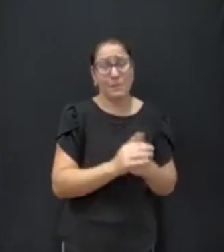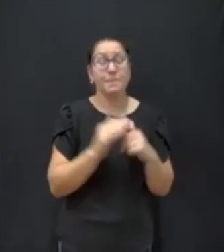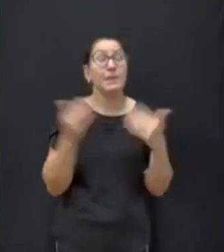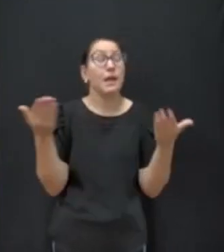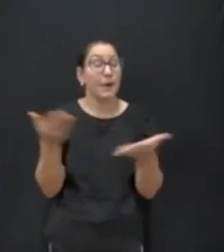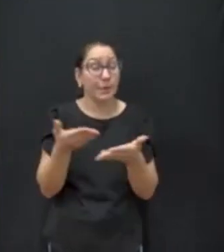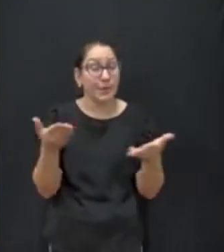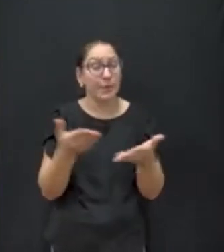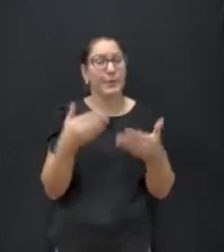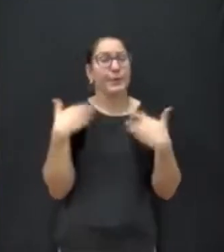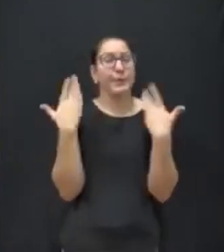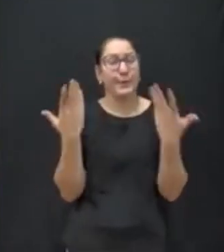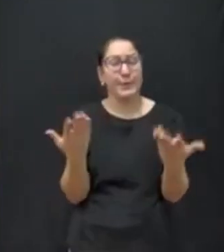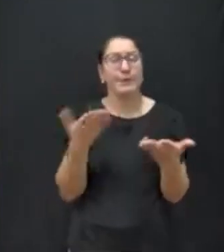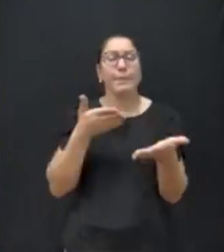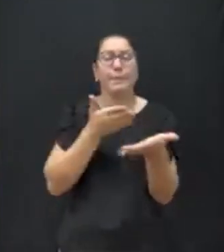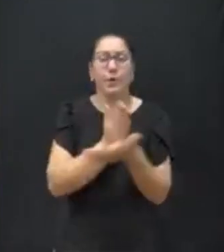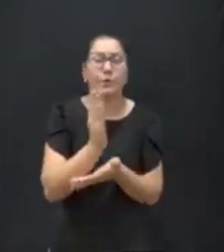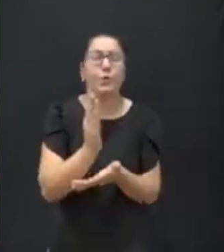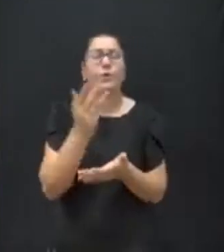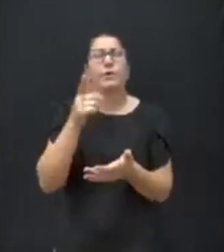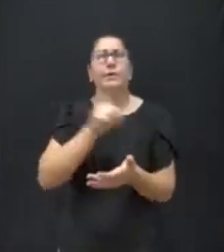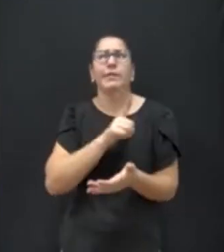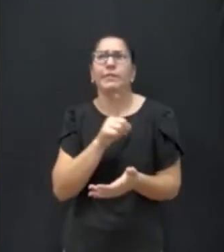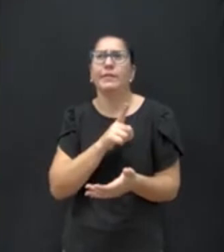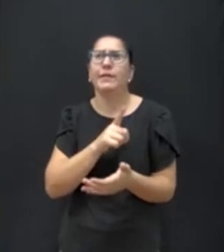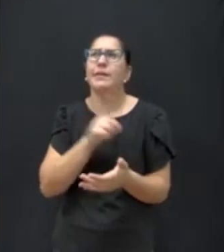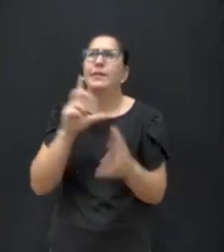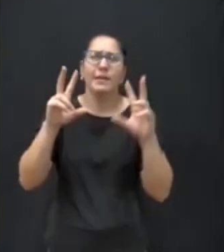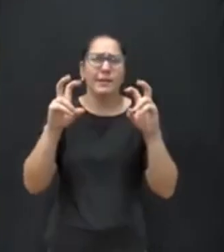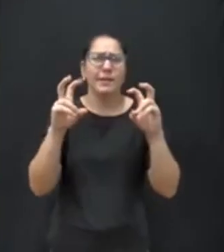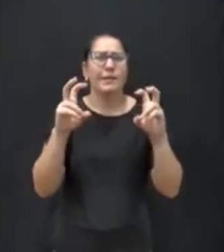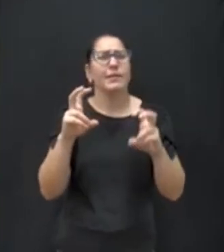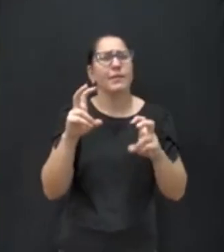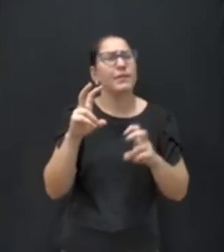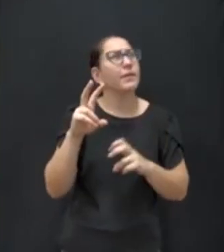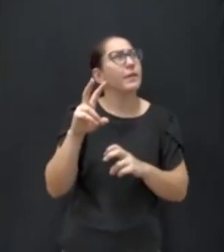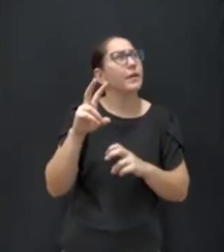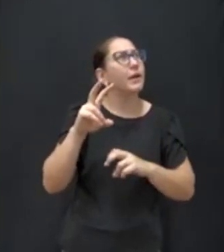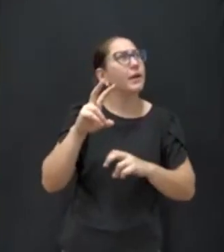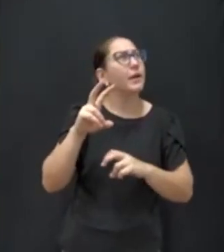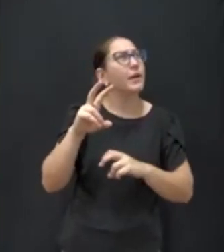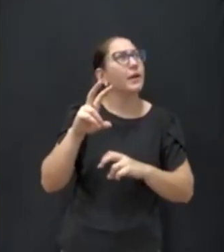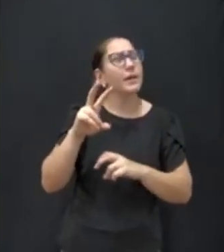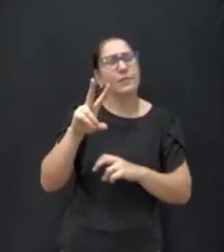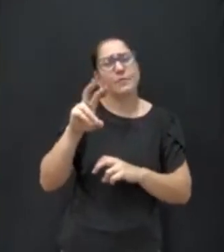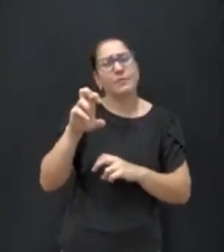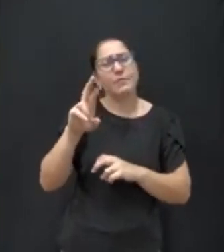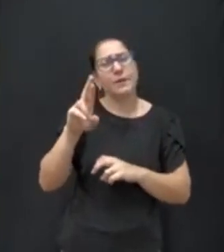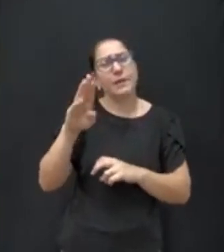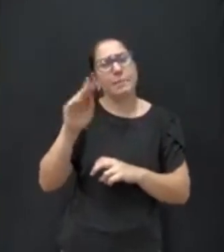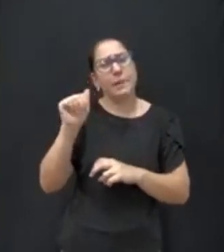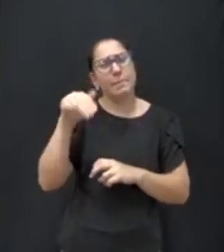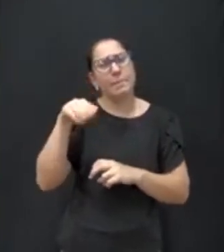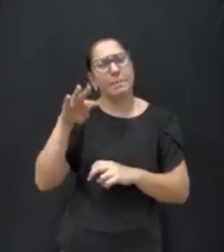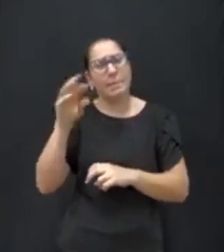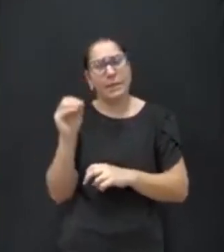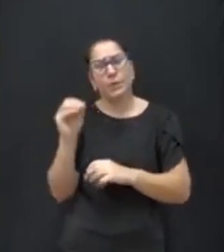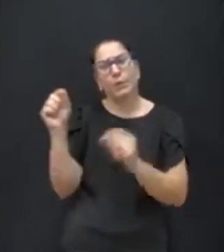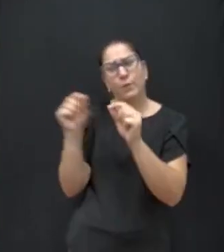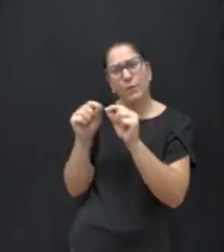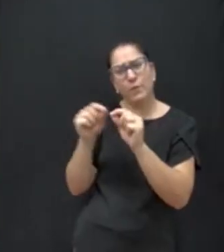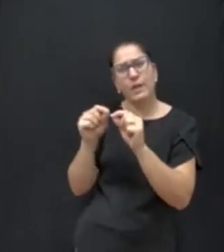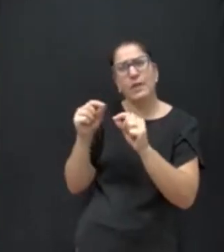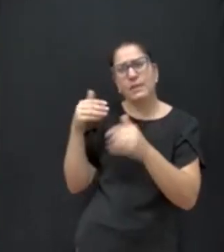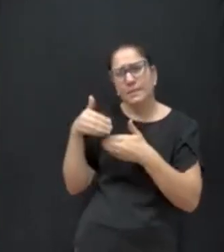Agora, quando a gente aprovou, quando teve a questão do armamento, se tem essa responsabilidade e tem feito